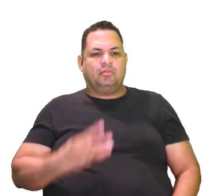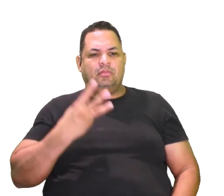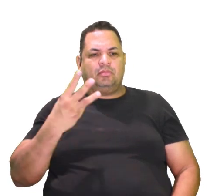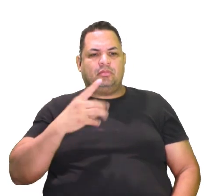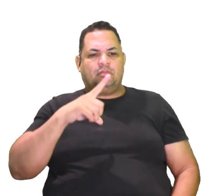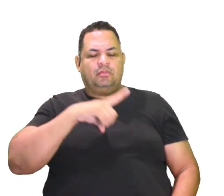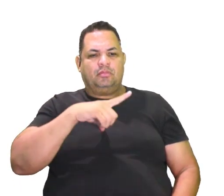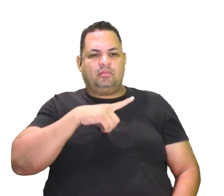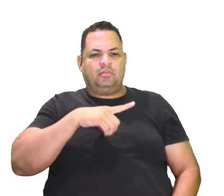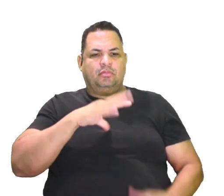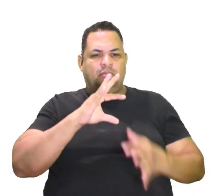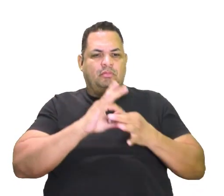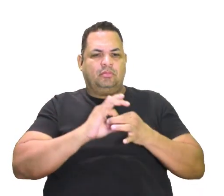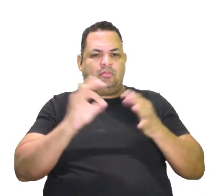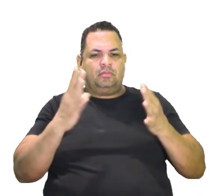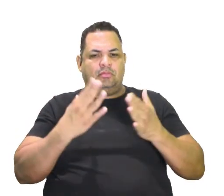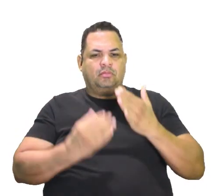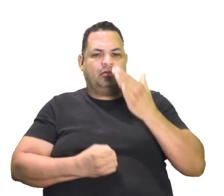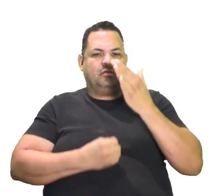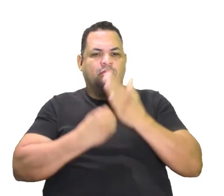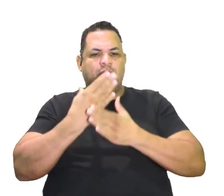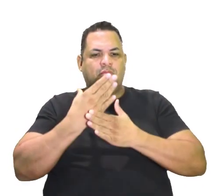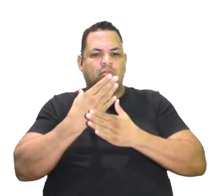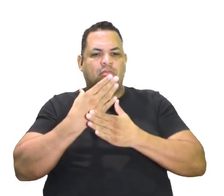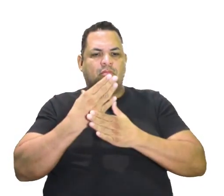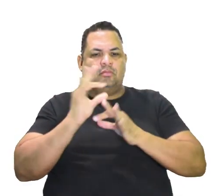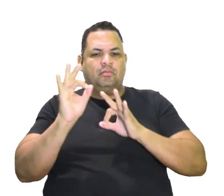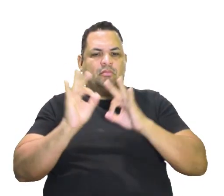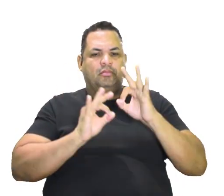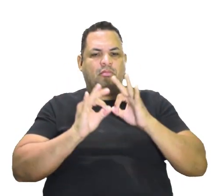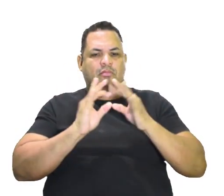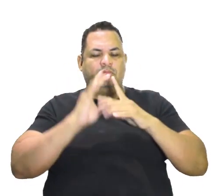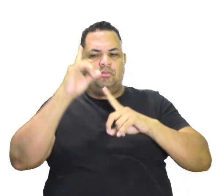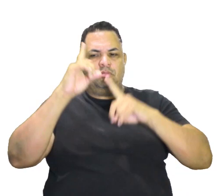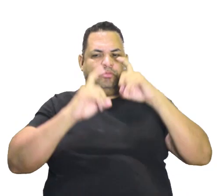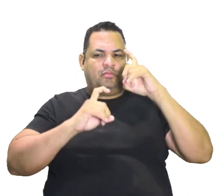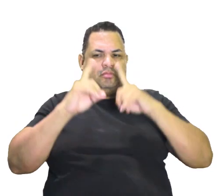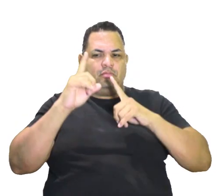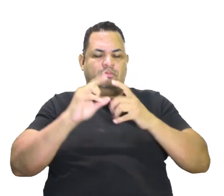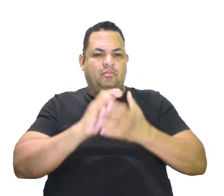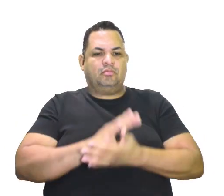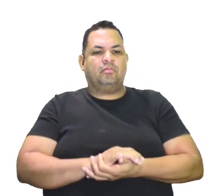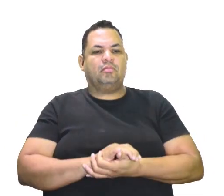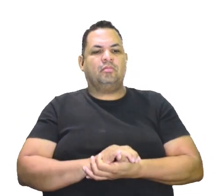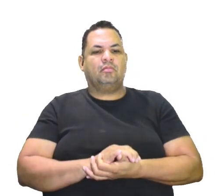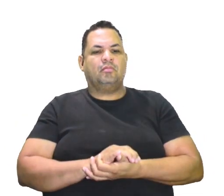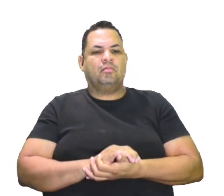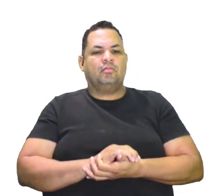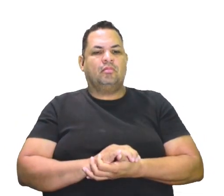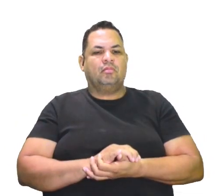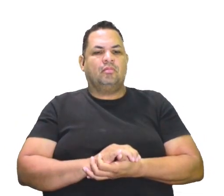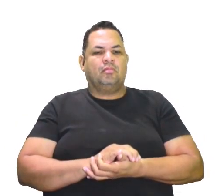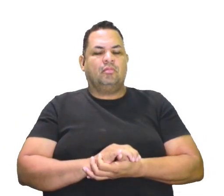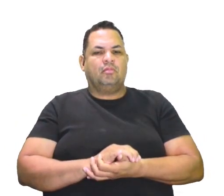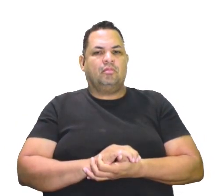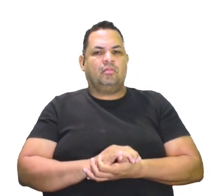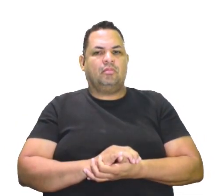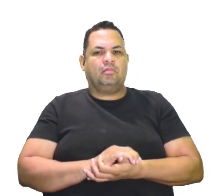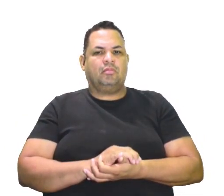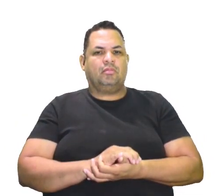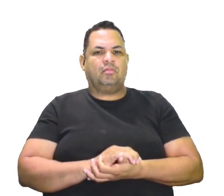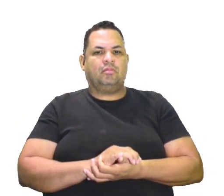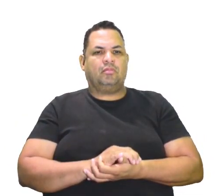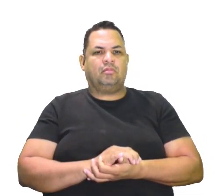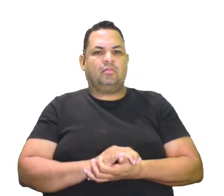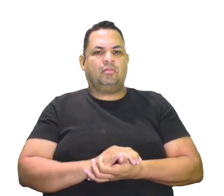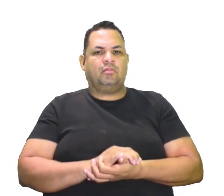e tem três, a liberdade de criação e de expressão. Está dizendo que